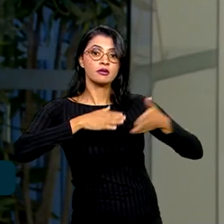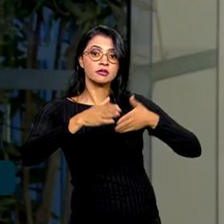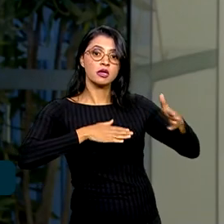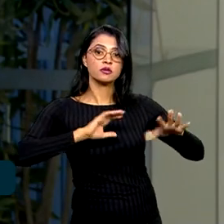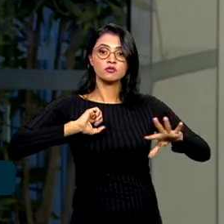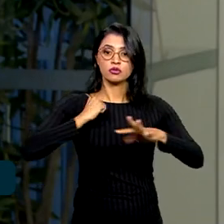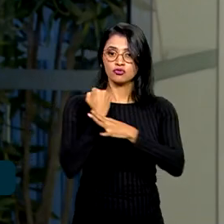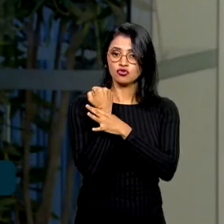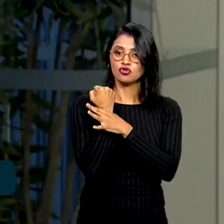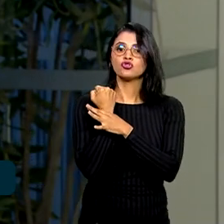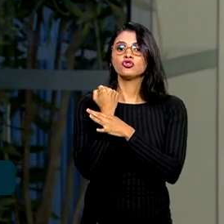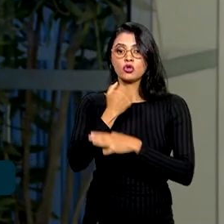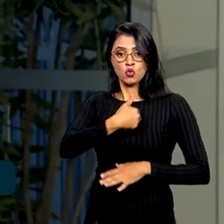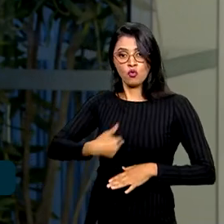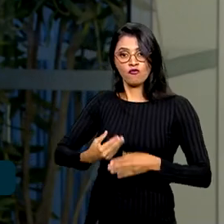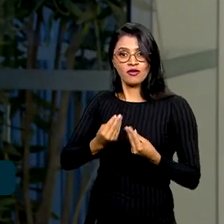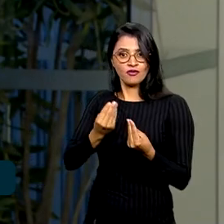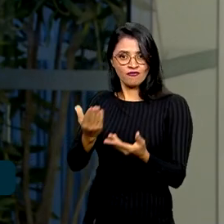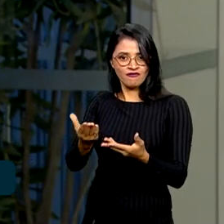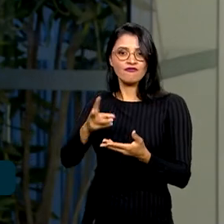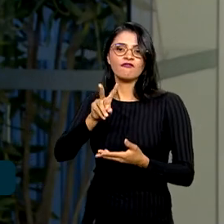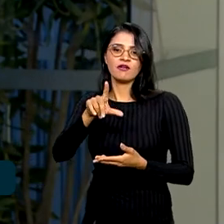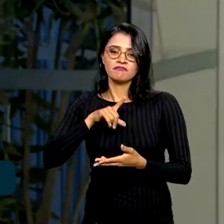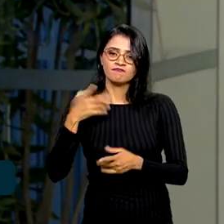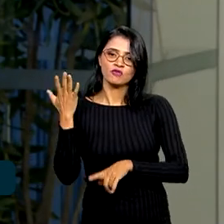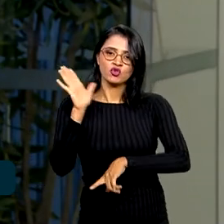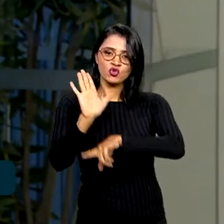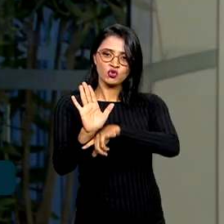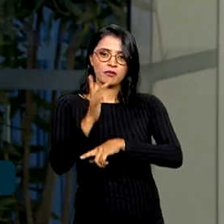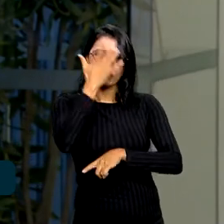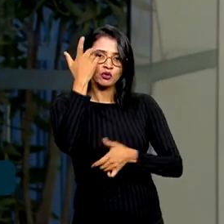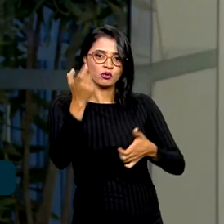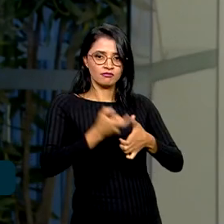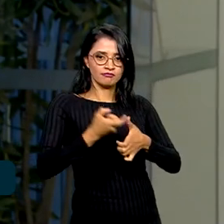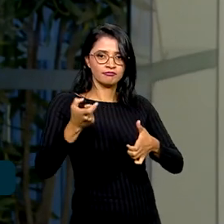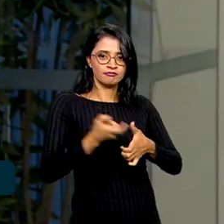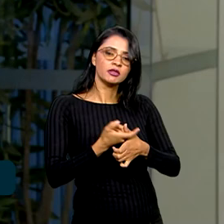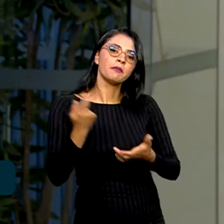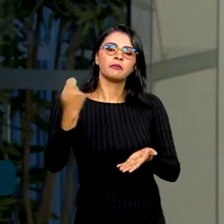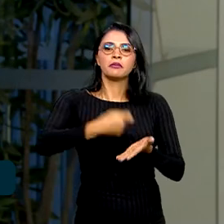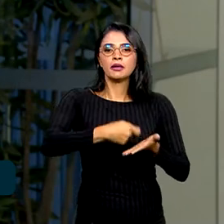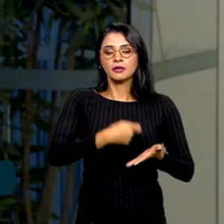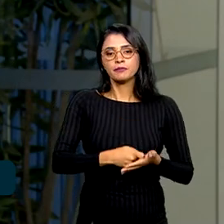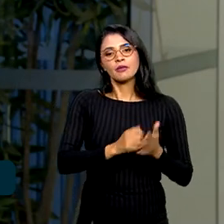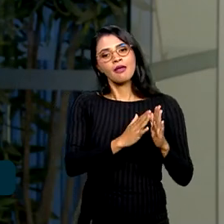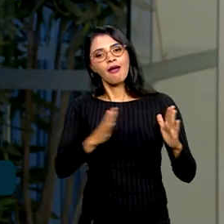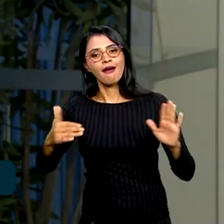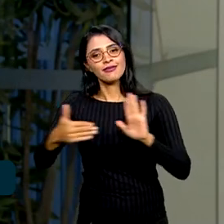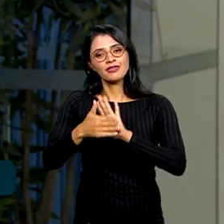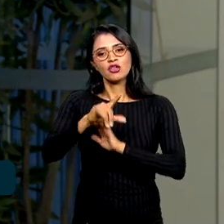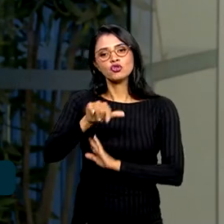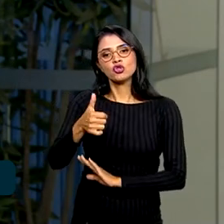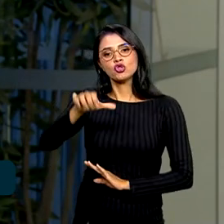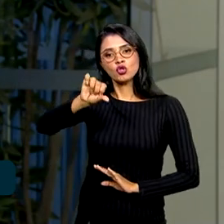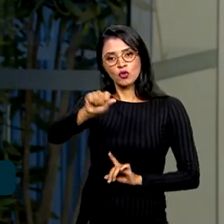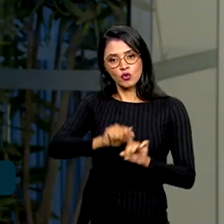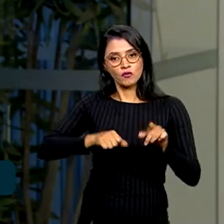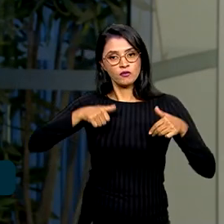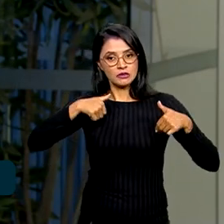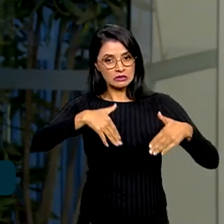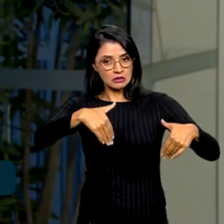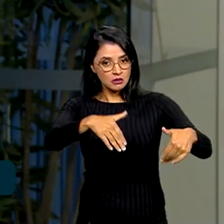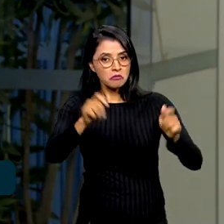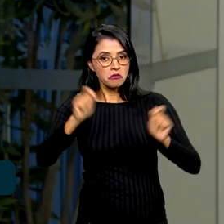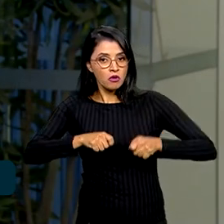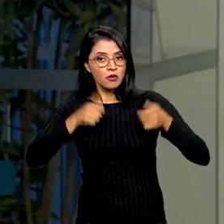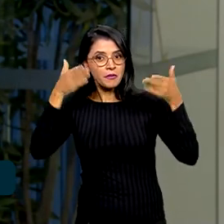garantia oferecida pelo governo federal para ajudar esses devedores. Todo esse processo aí vai até o dia 9 de setembro, as empresas que podem